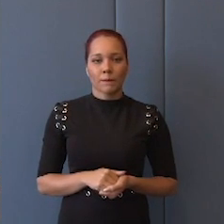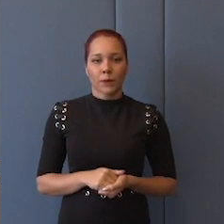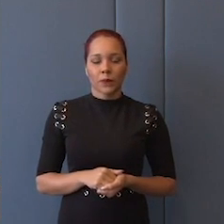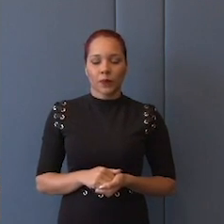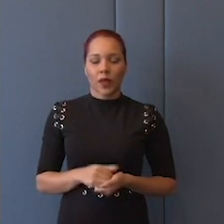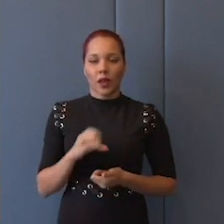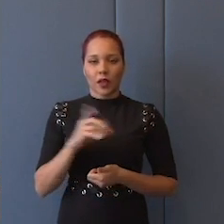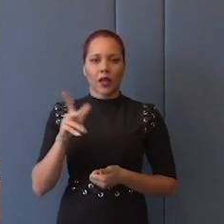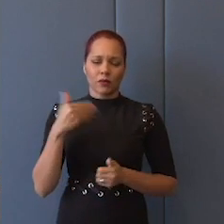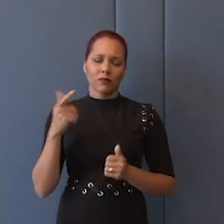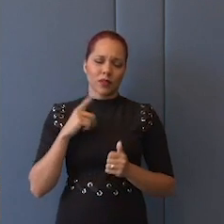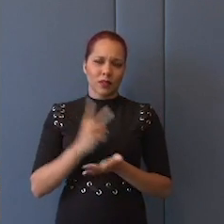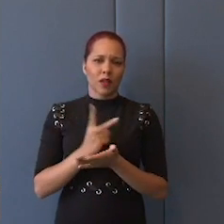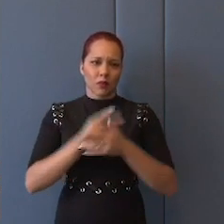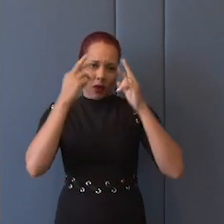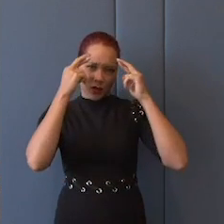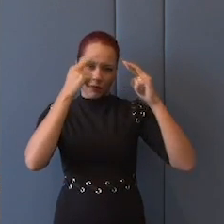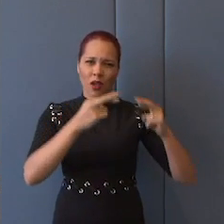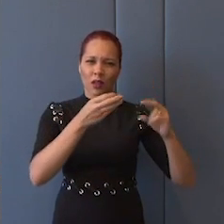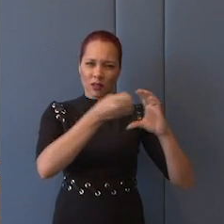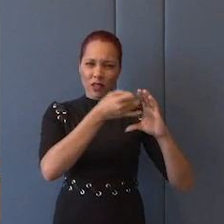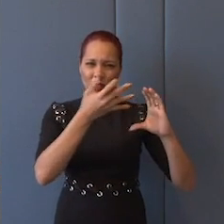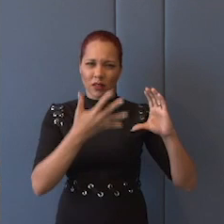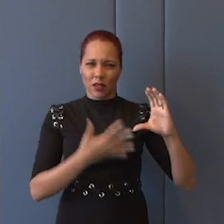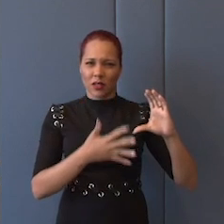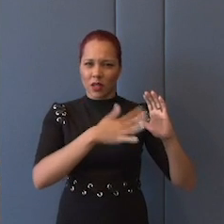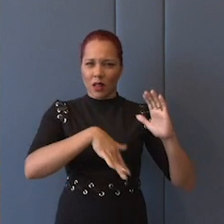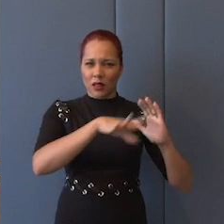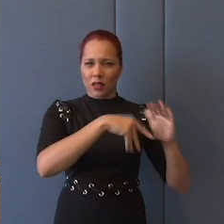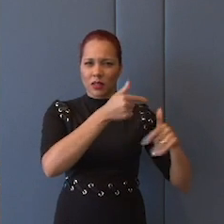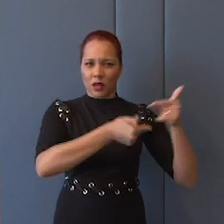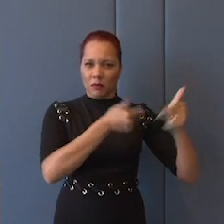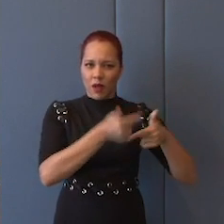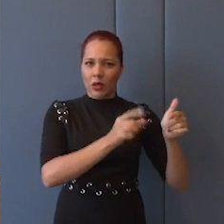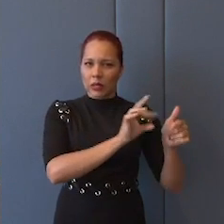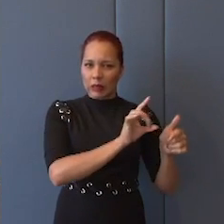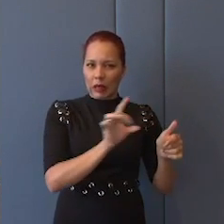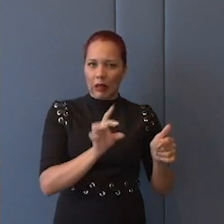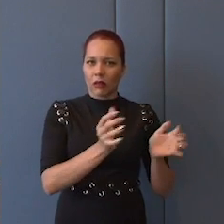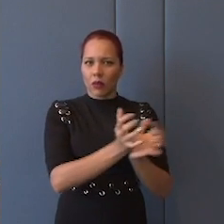Claro que, com todo o respeito ao caráter que esses... a função que esses organismos têm,